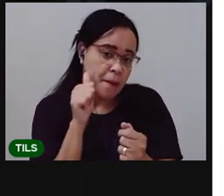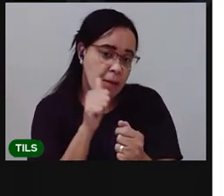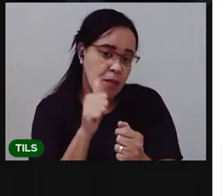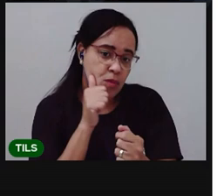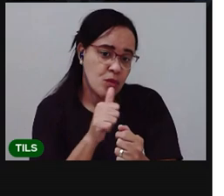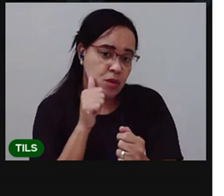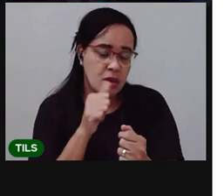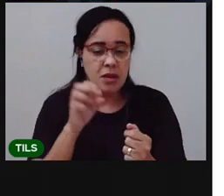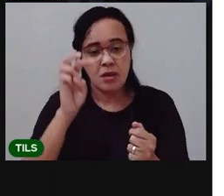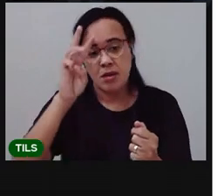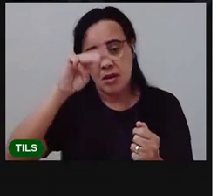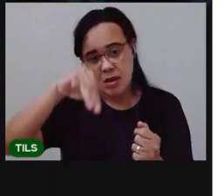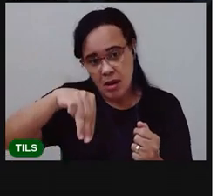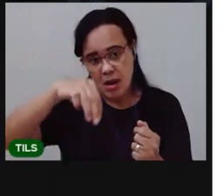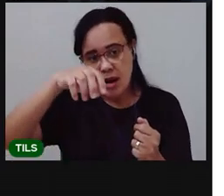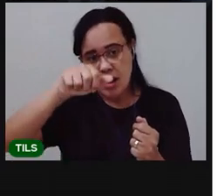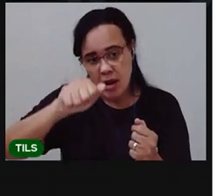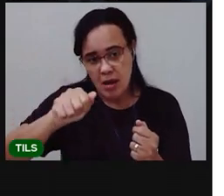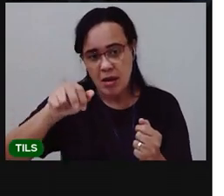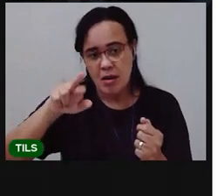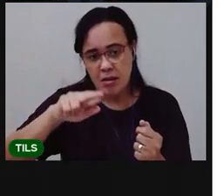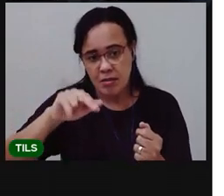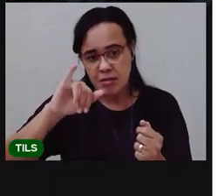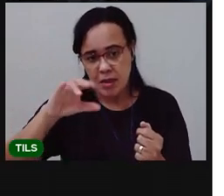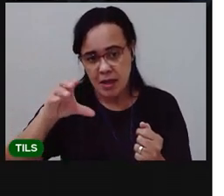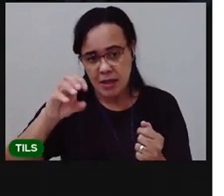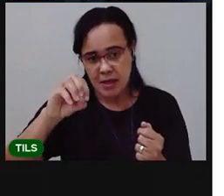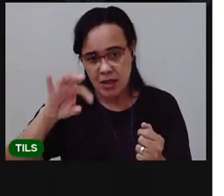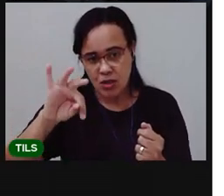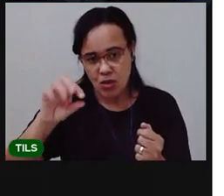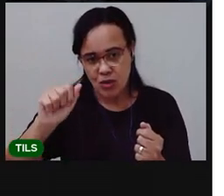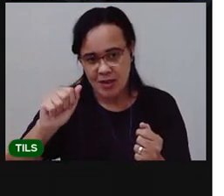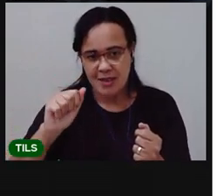maricota. maricota, rota.